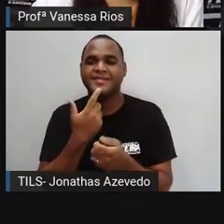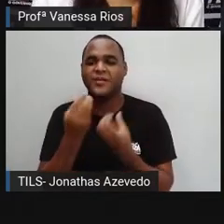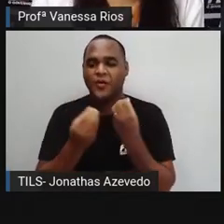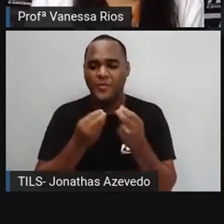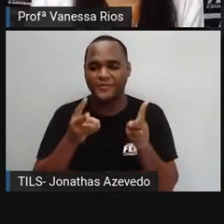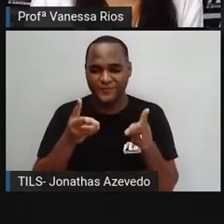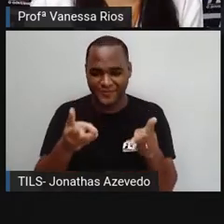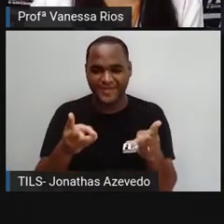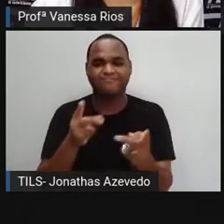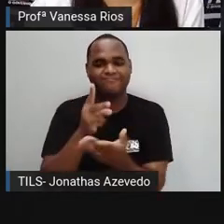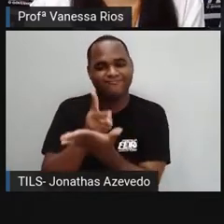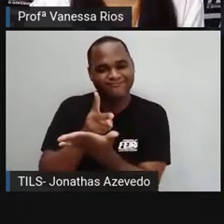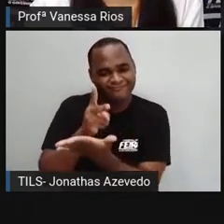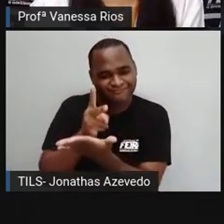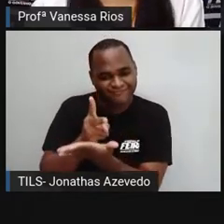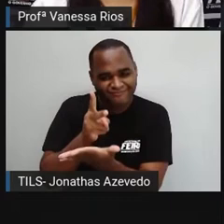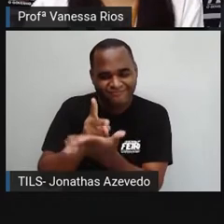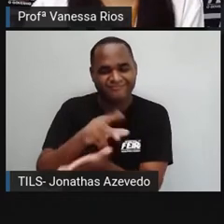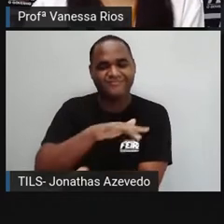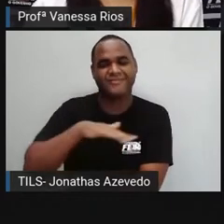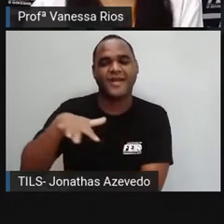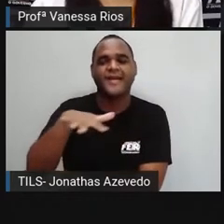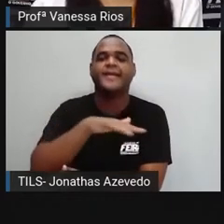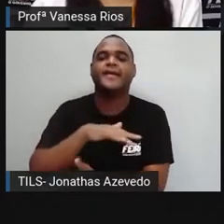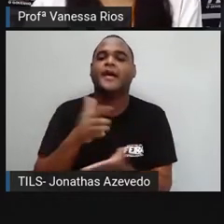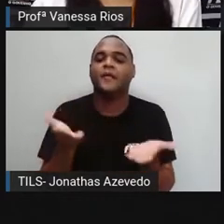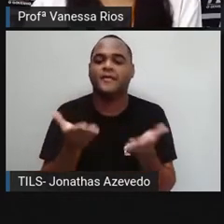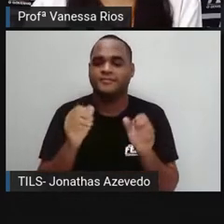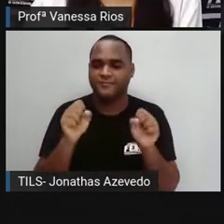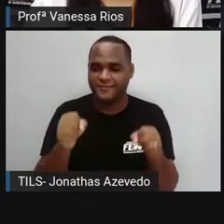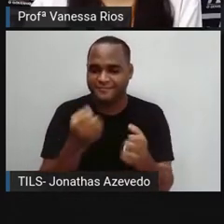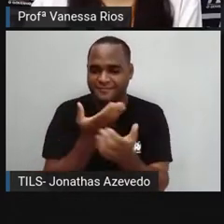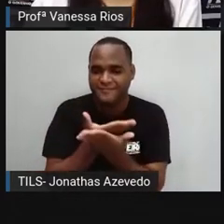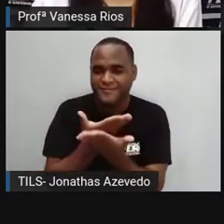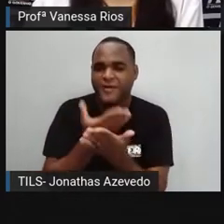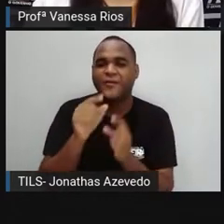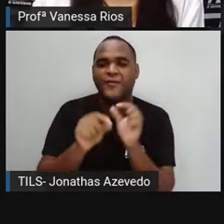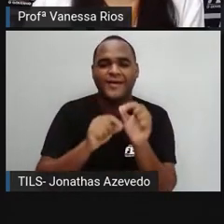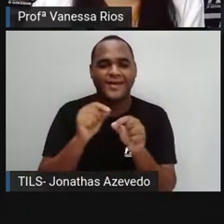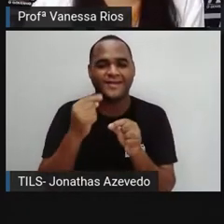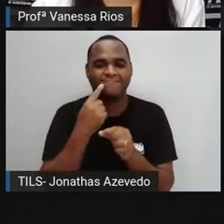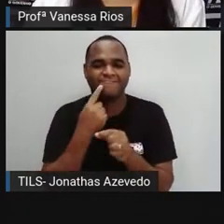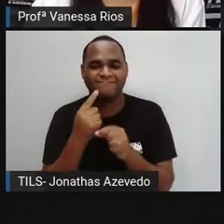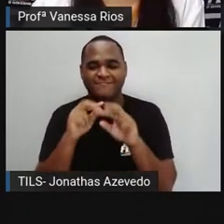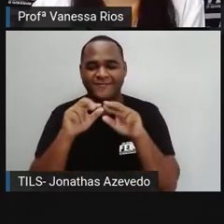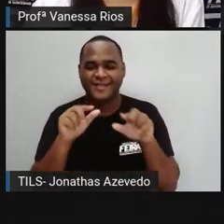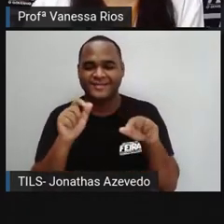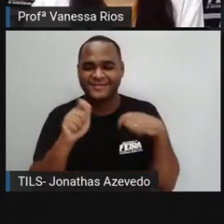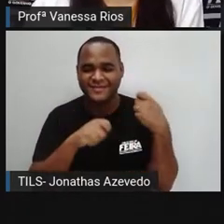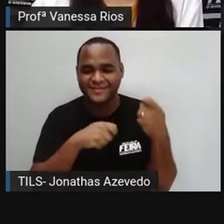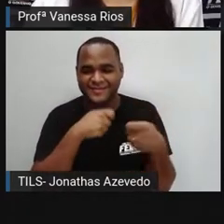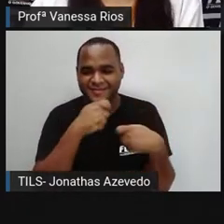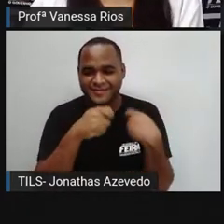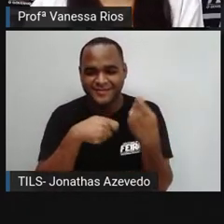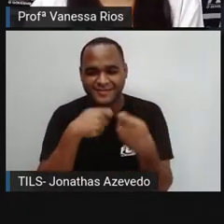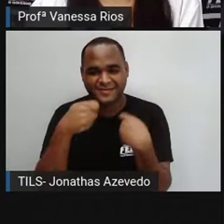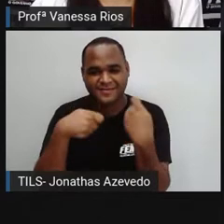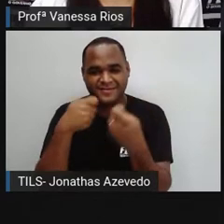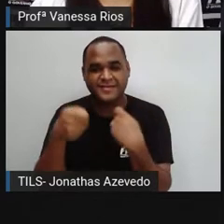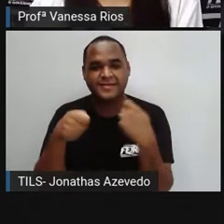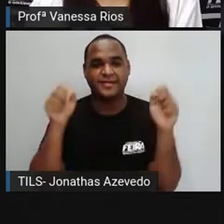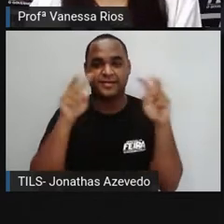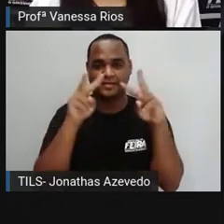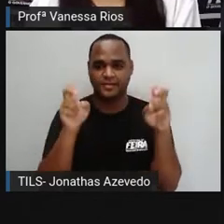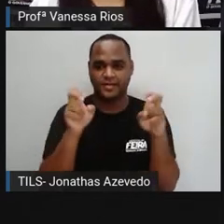dentro dessa área, só que agora a gente vai estudar sobre gírias, e aí a pró traz o subtítulo